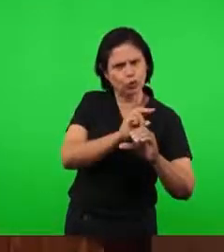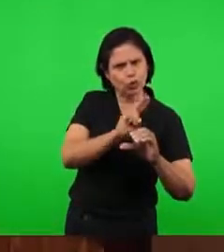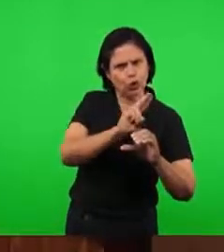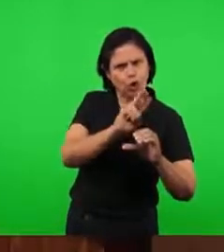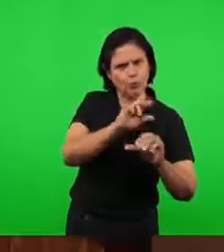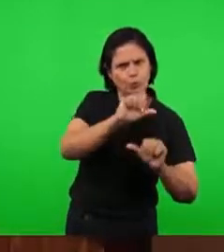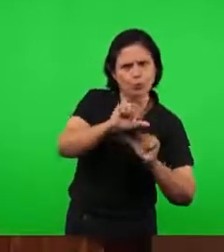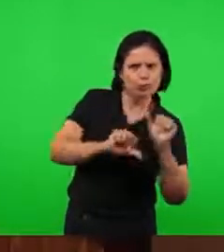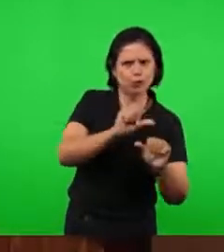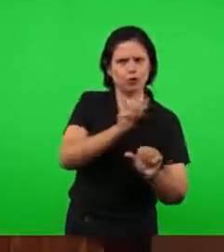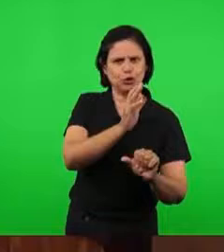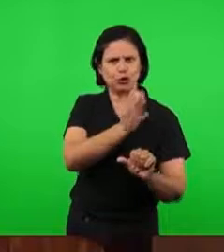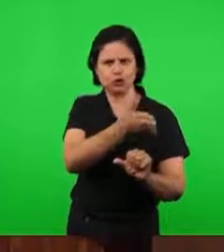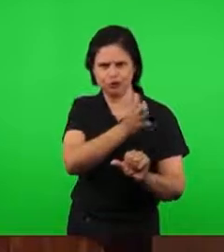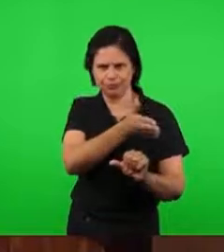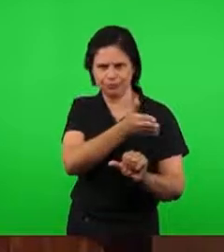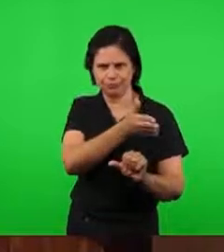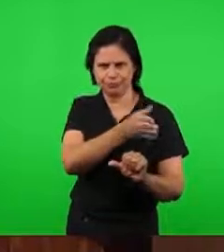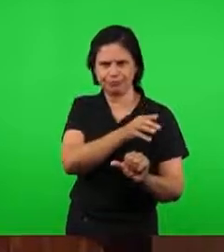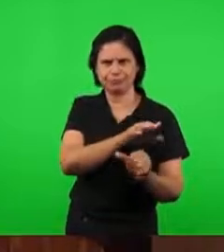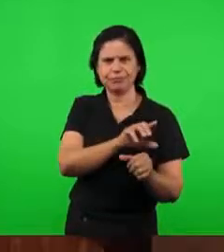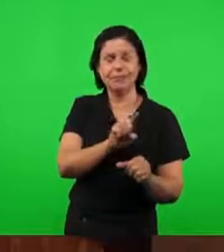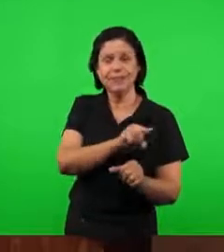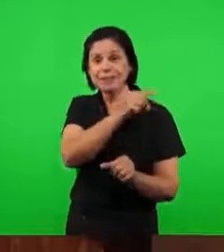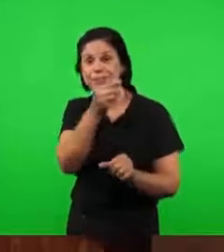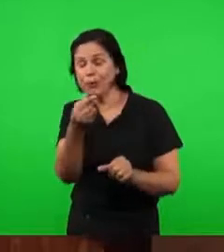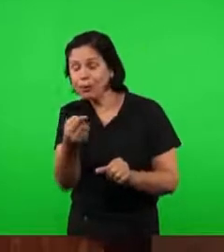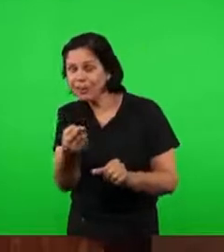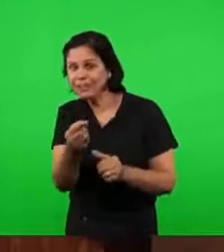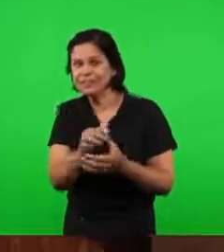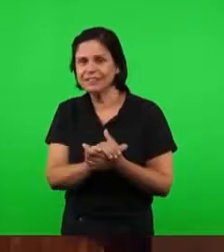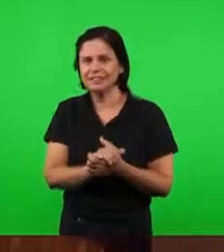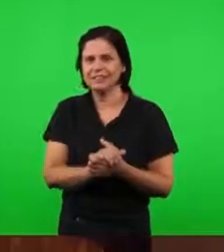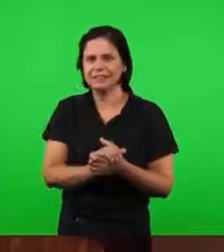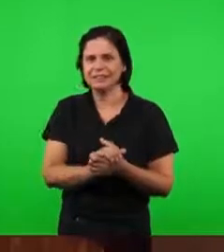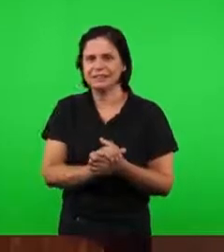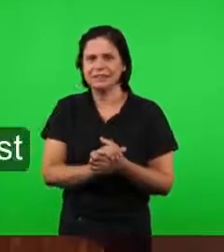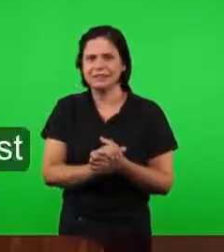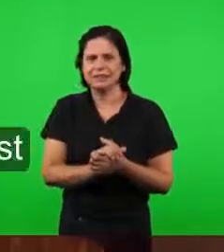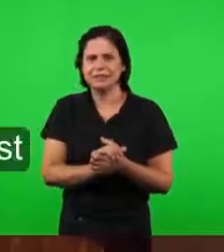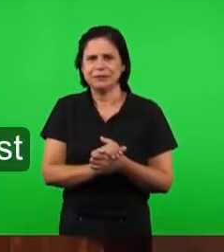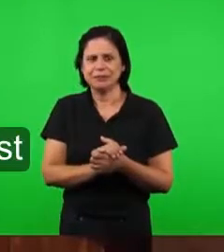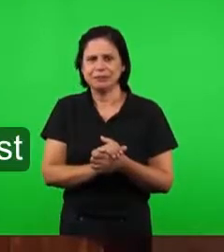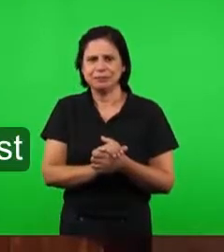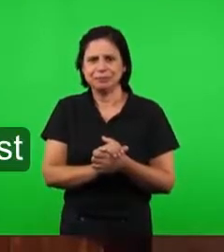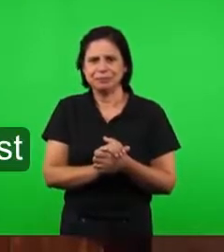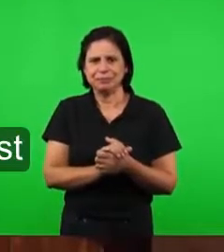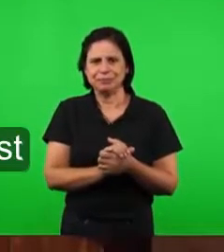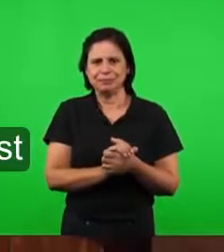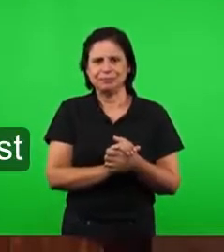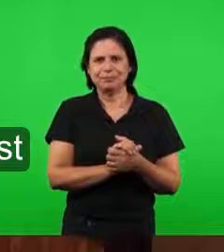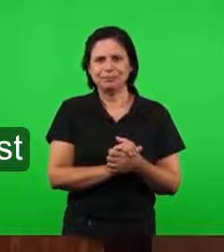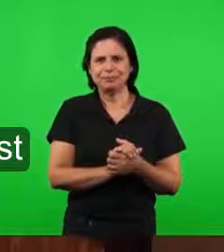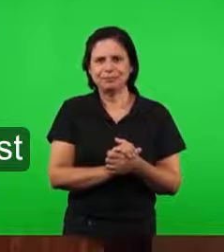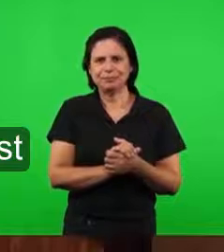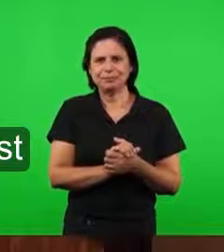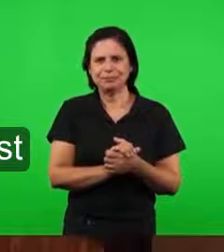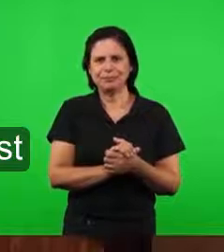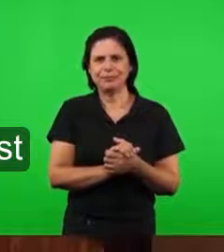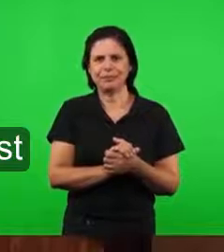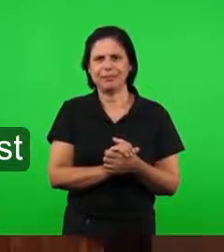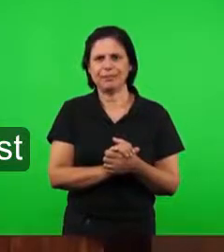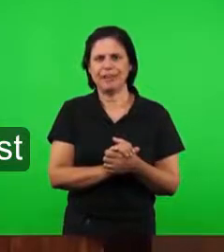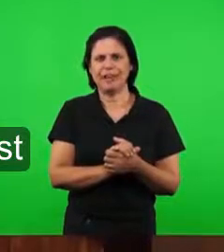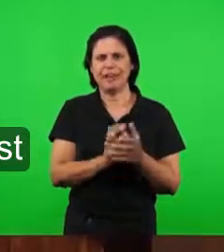passou a fazer aquilo que não era mais dele.